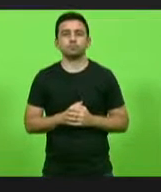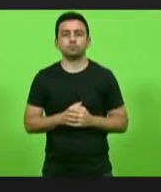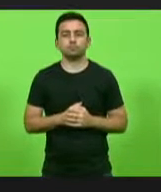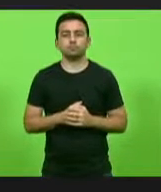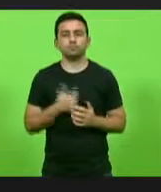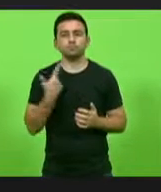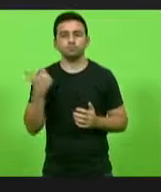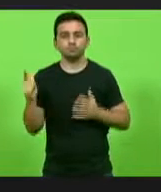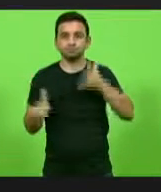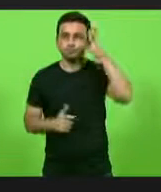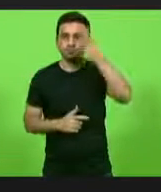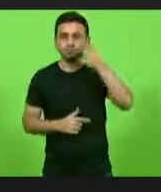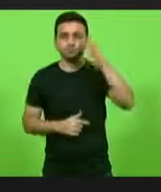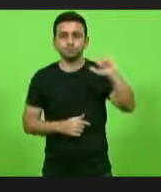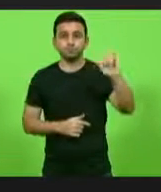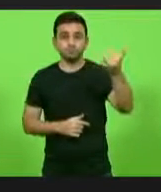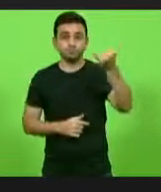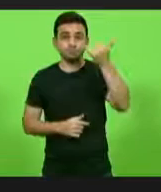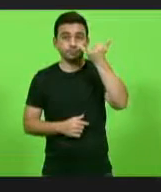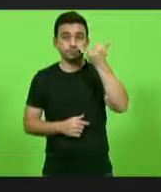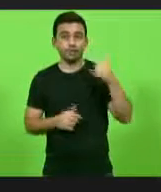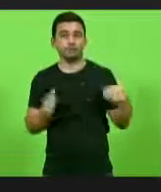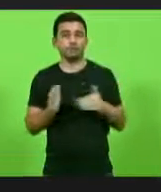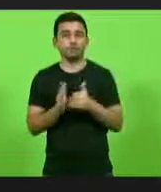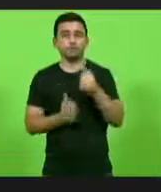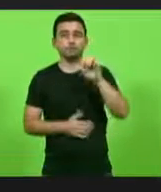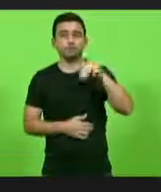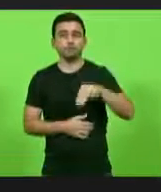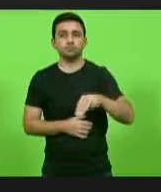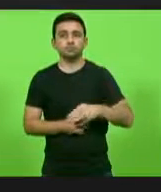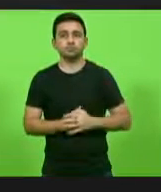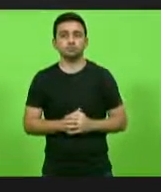falar, Gessé Lopes, por 10 minutos, deputado.